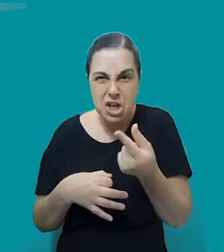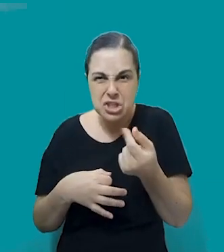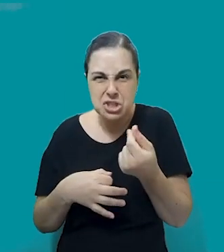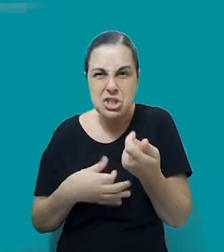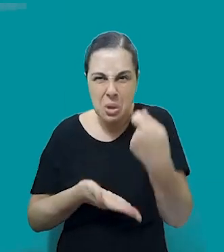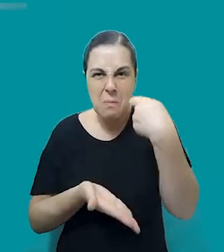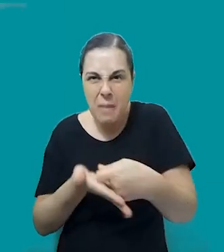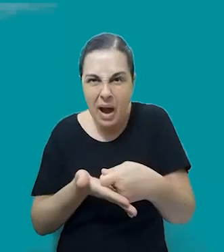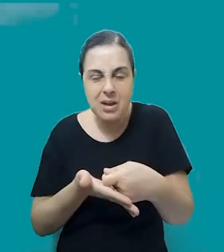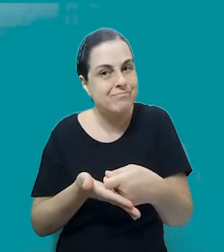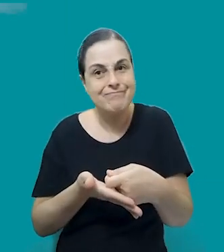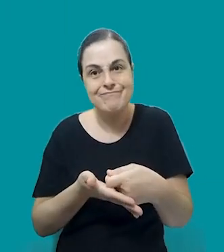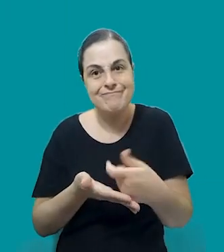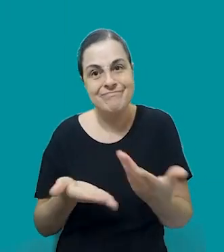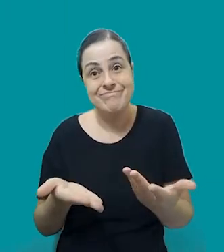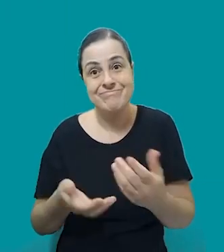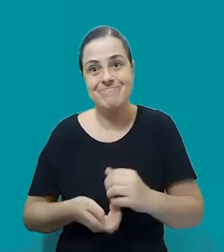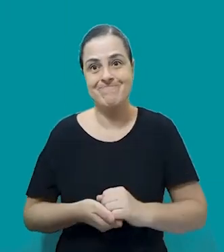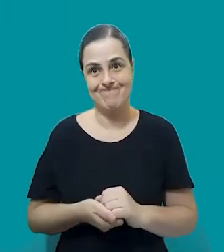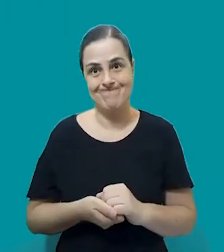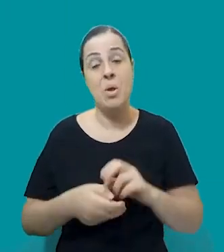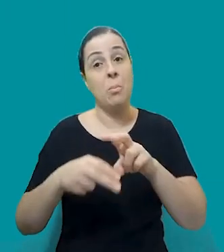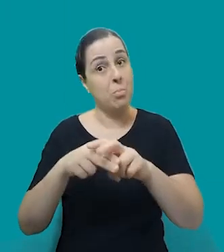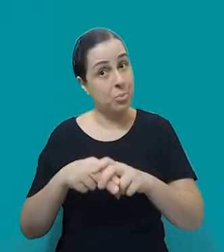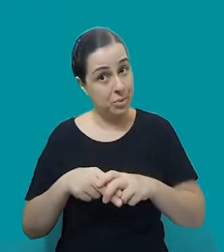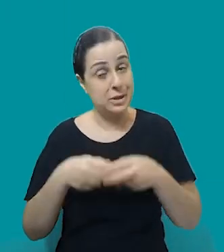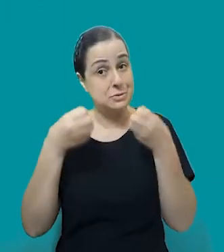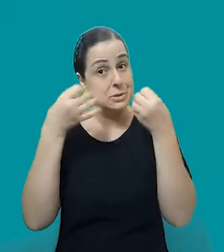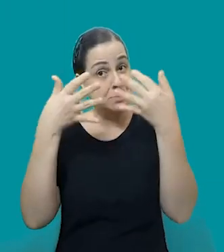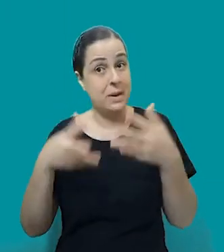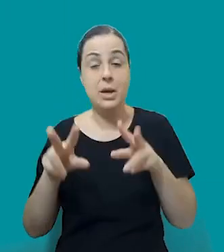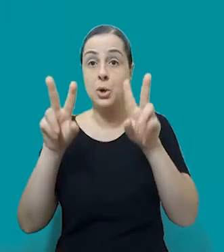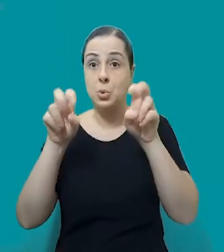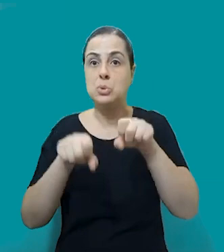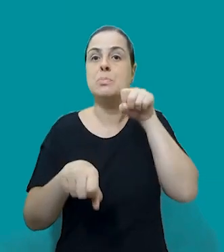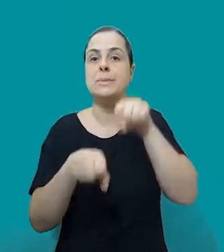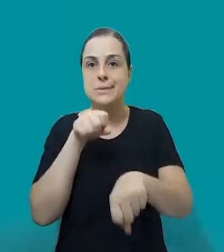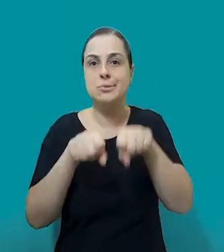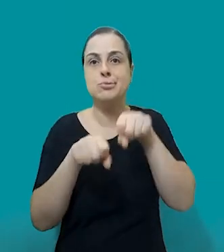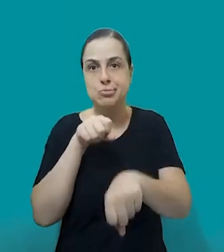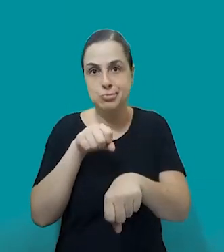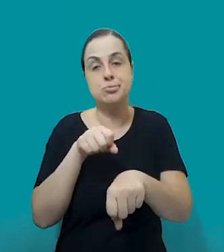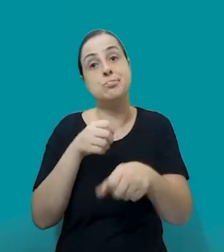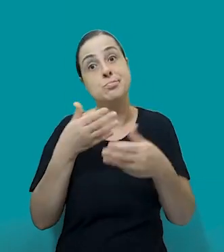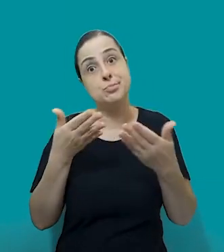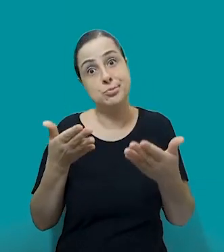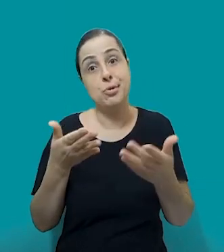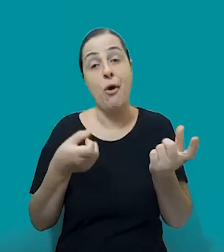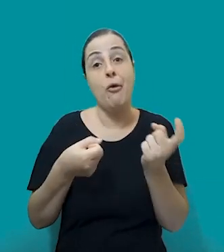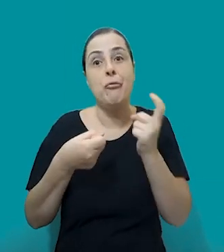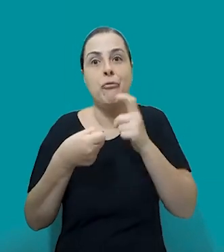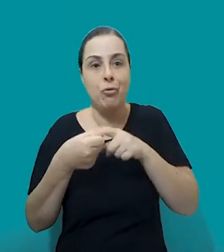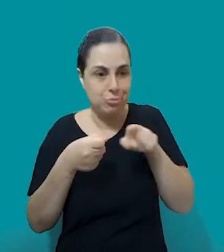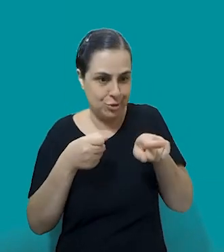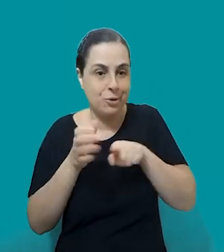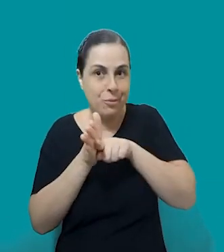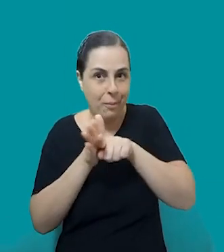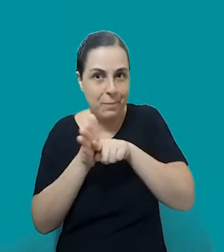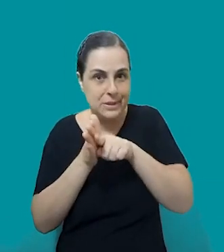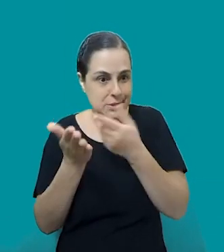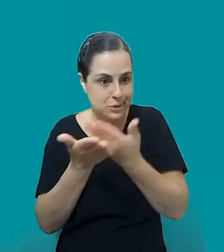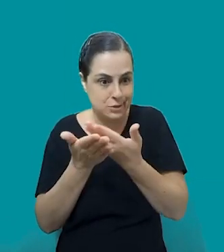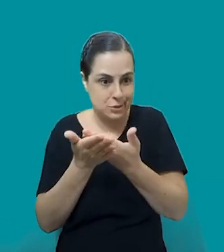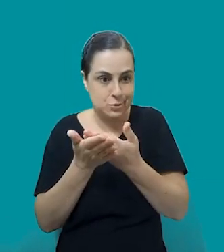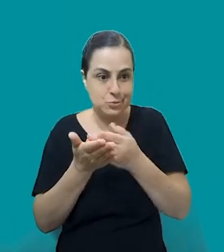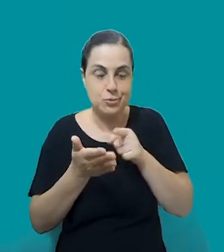E a gente está colocando esses casos, né? De estupro, mas acho que ainda voltando um pouco da referência da pesquisa da Camila, que eu achei bem